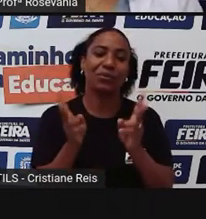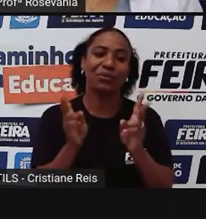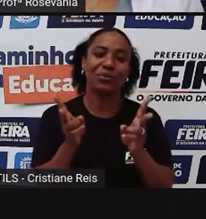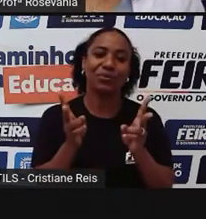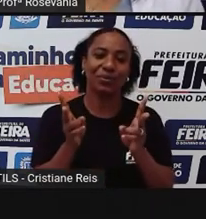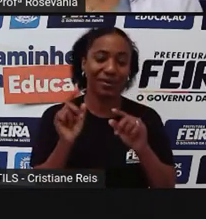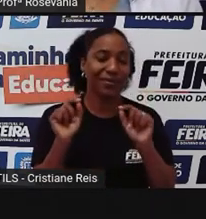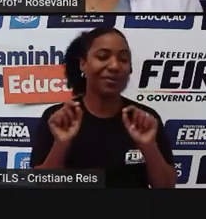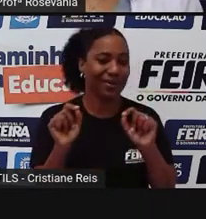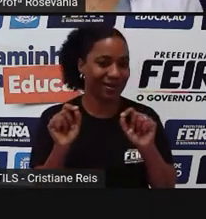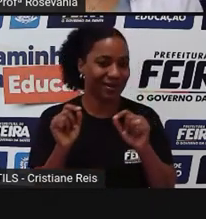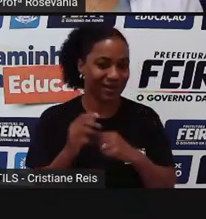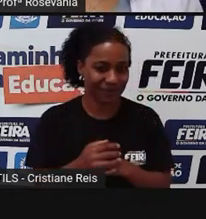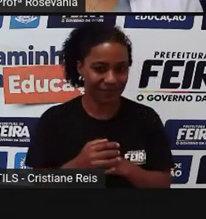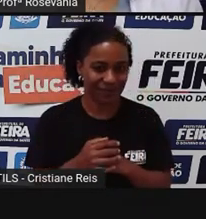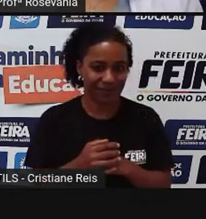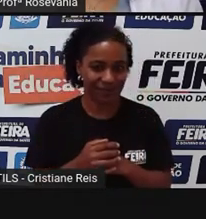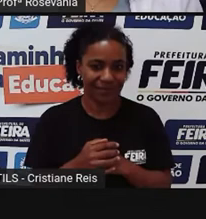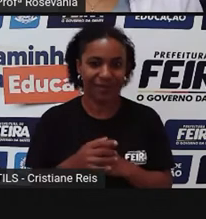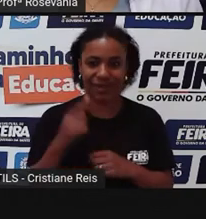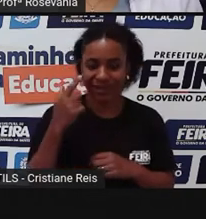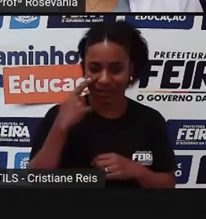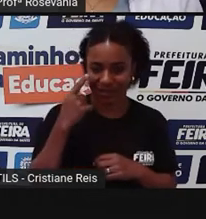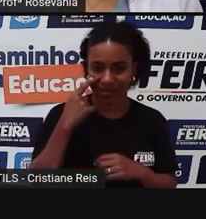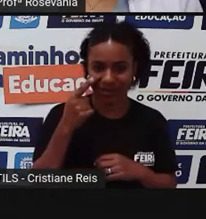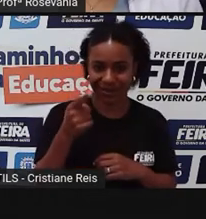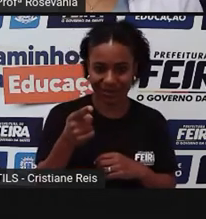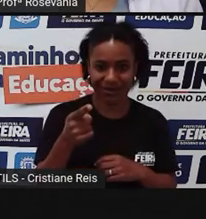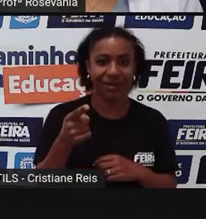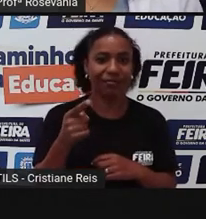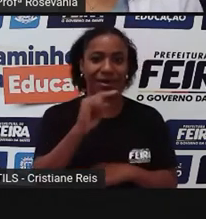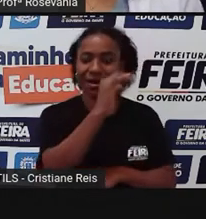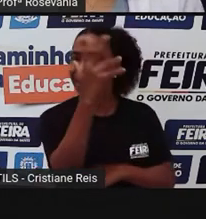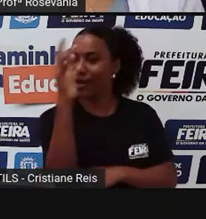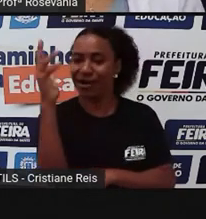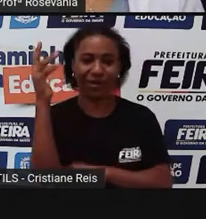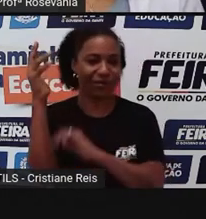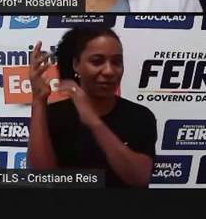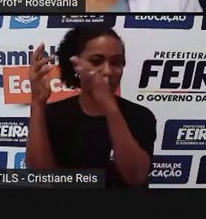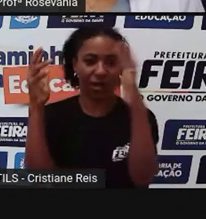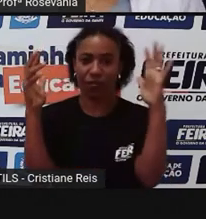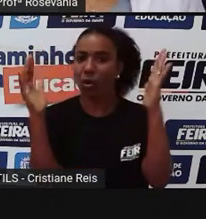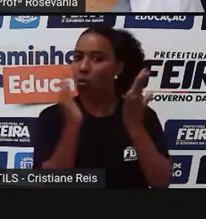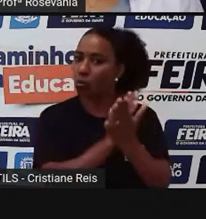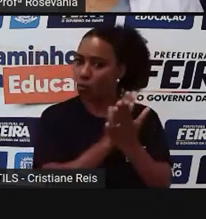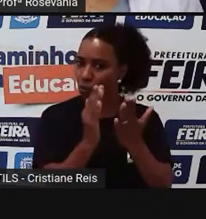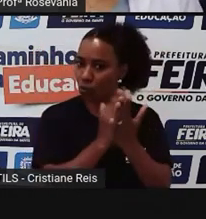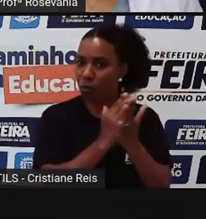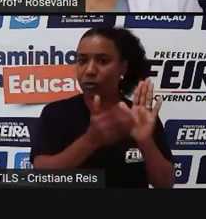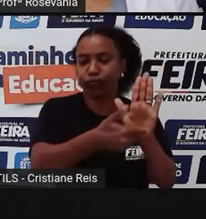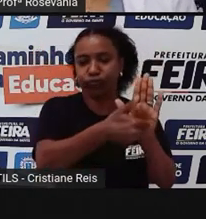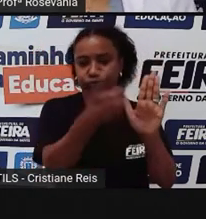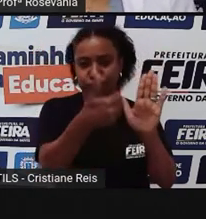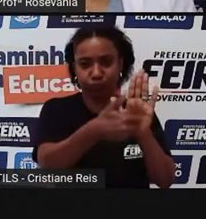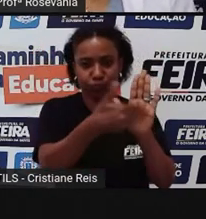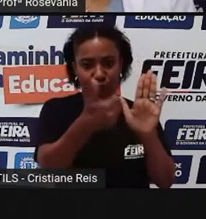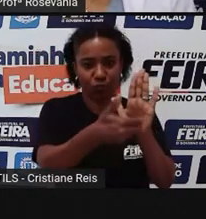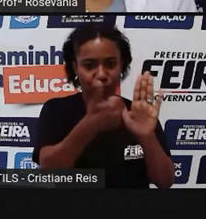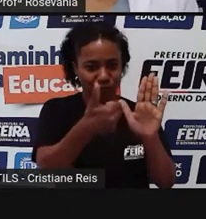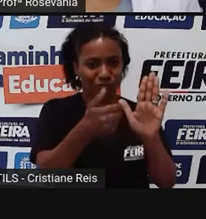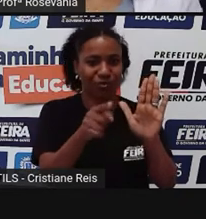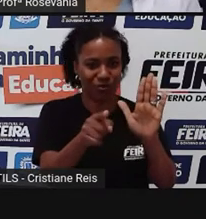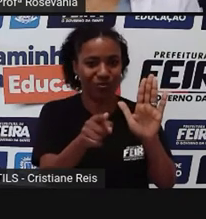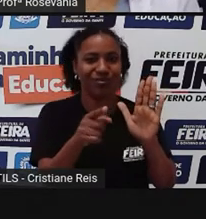lugar, a gente percebe que houve um processo aqui de retirada das árvores, mas a construção do mercado